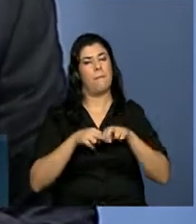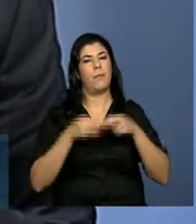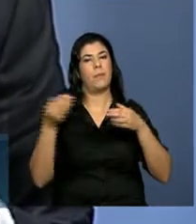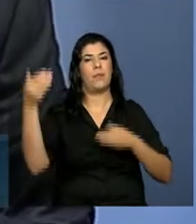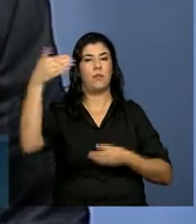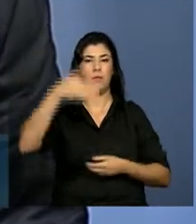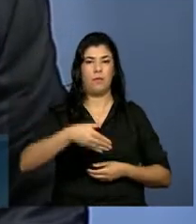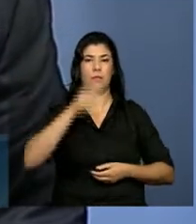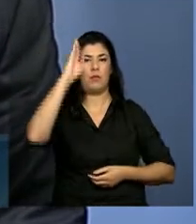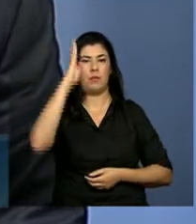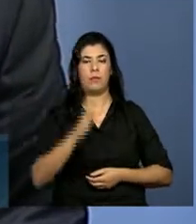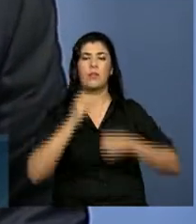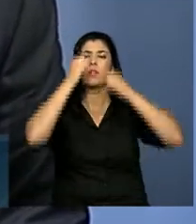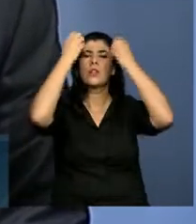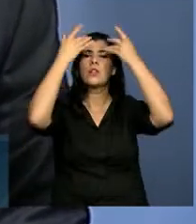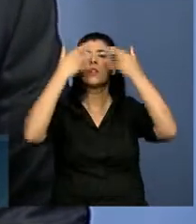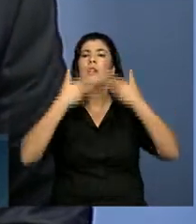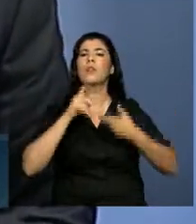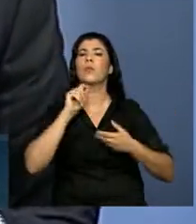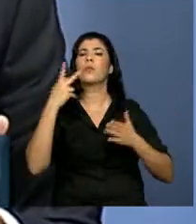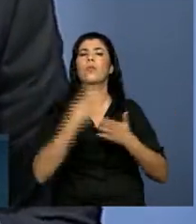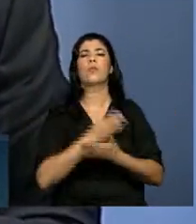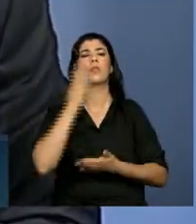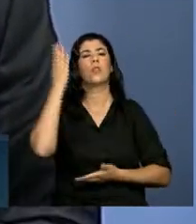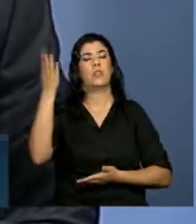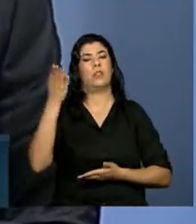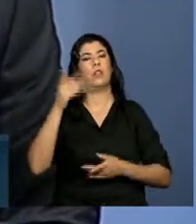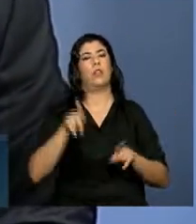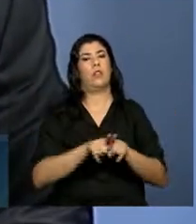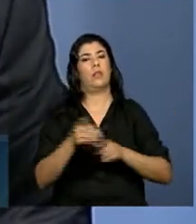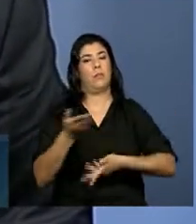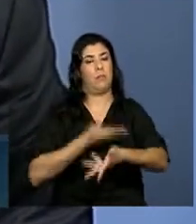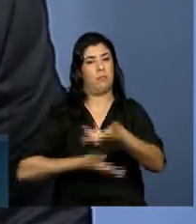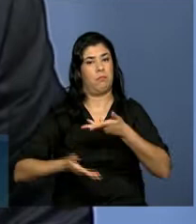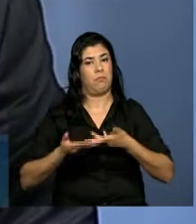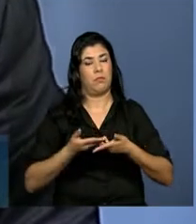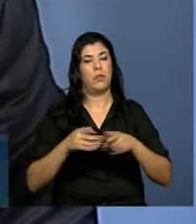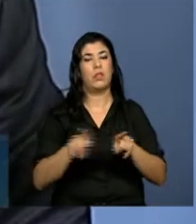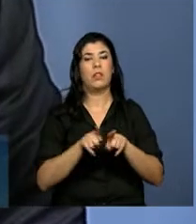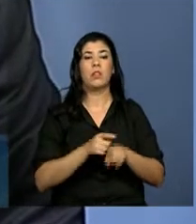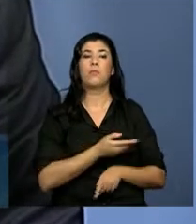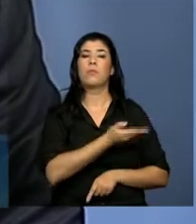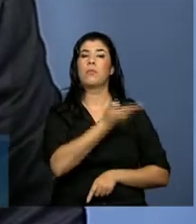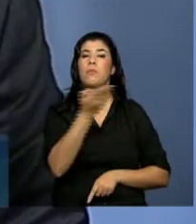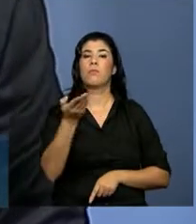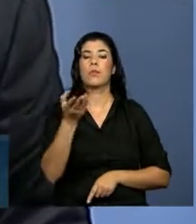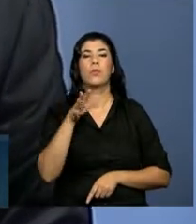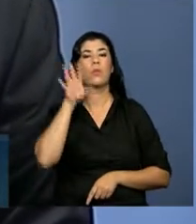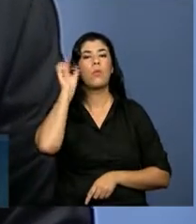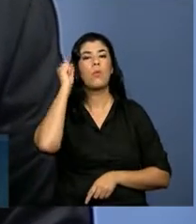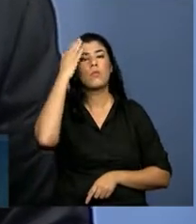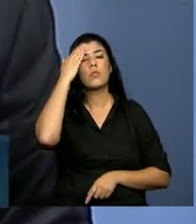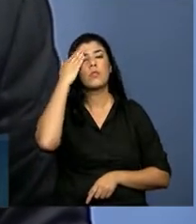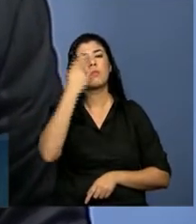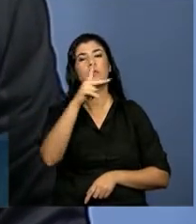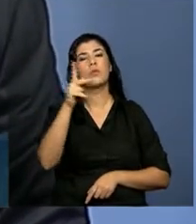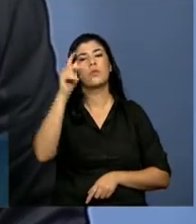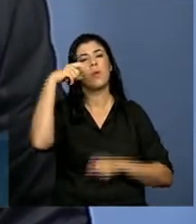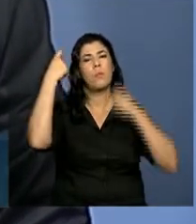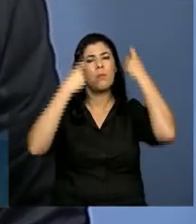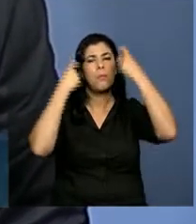um pouco o que está acontecendo e, sobretudo, ouvir os interesses e as preocupações